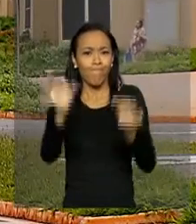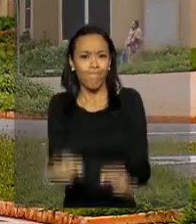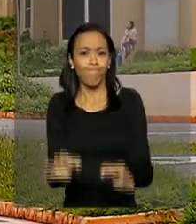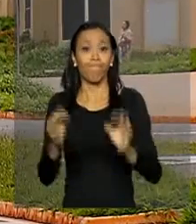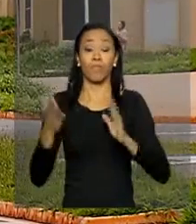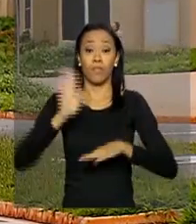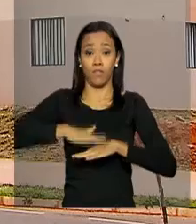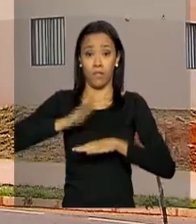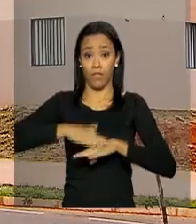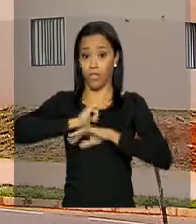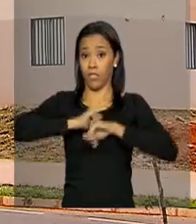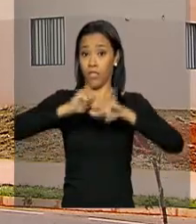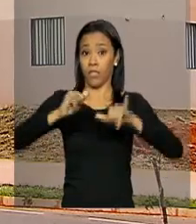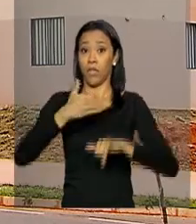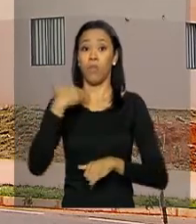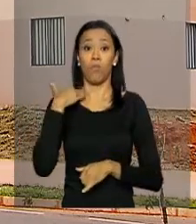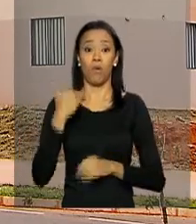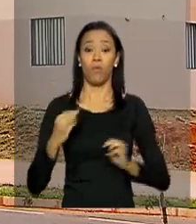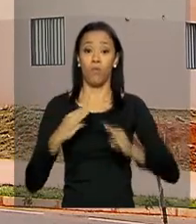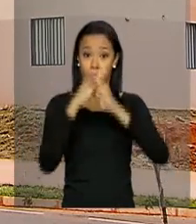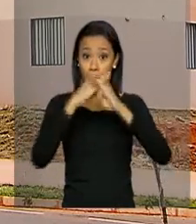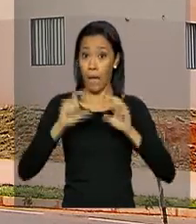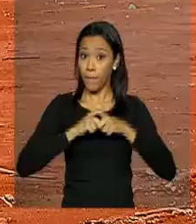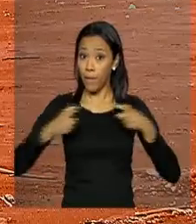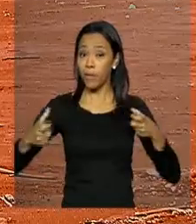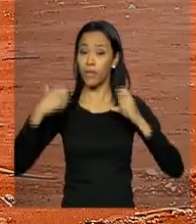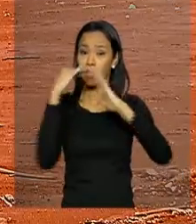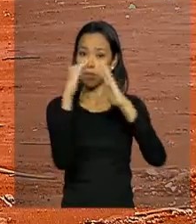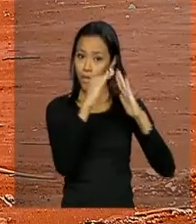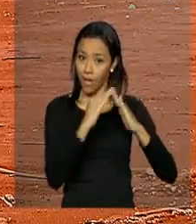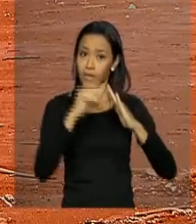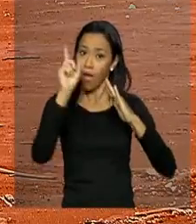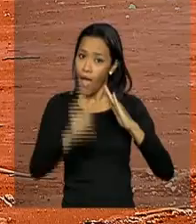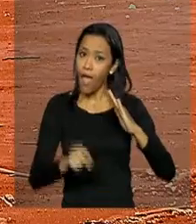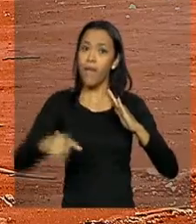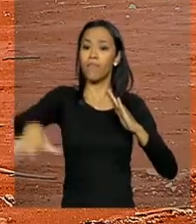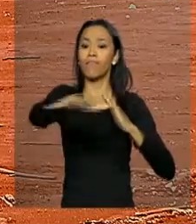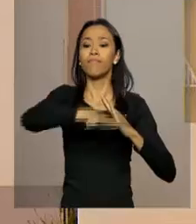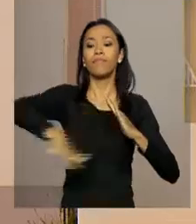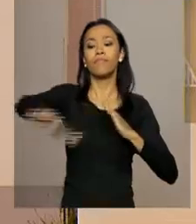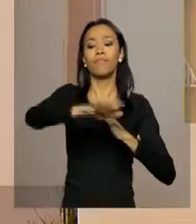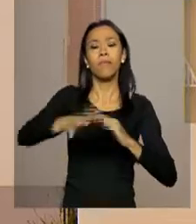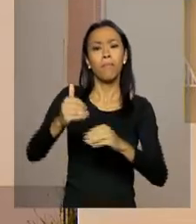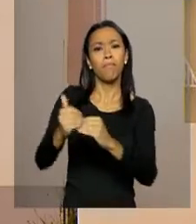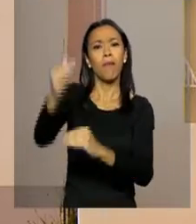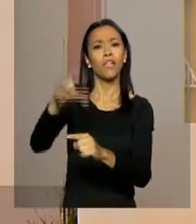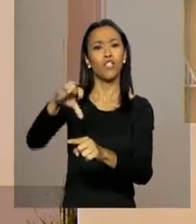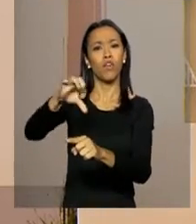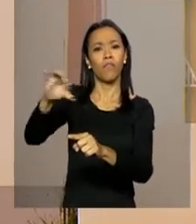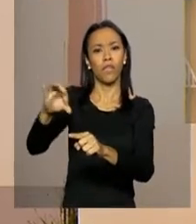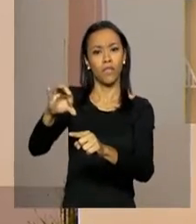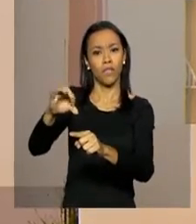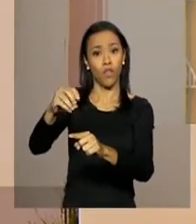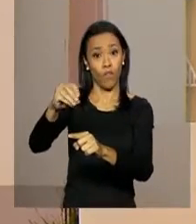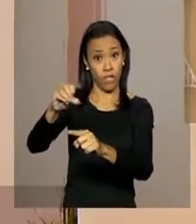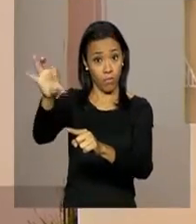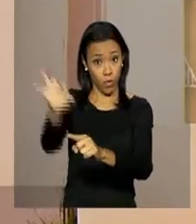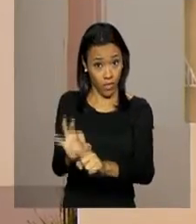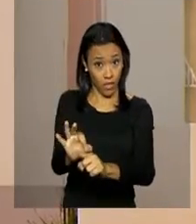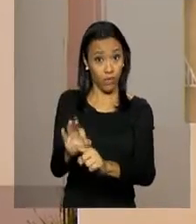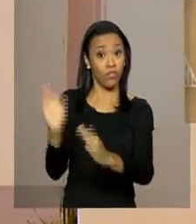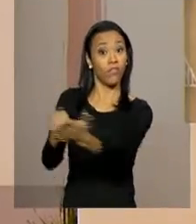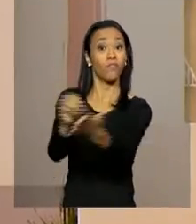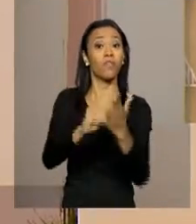Econômica Federal, a maioria das casas do programa são destinadas ao segmento que representa mais de 90% do déficit